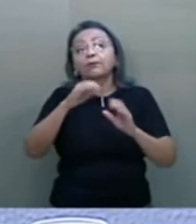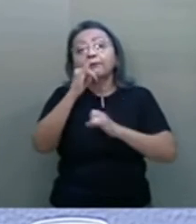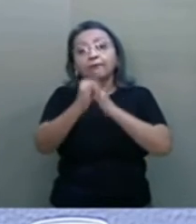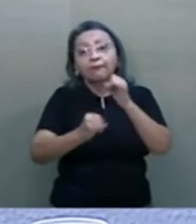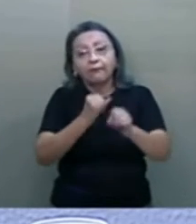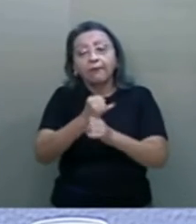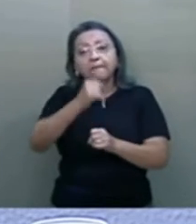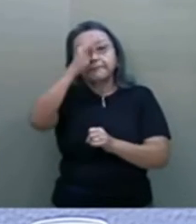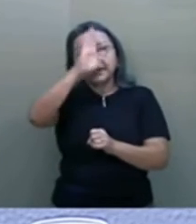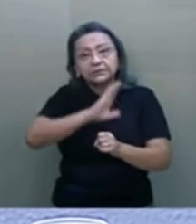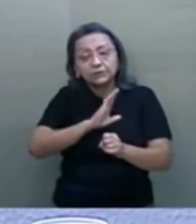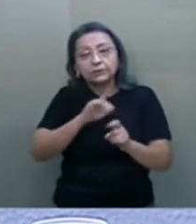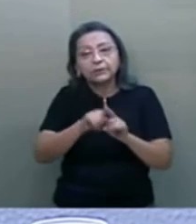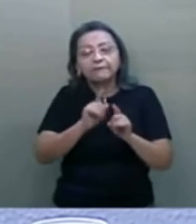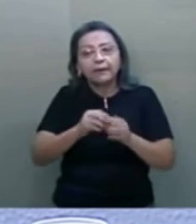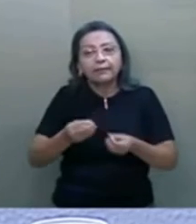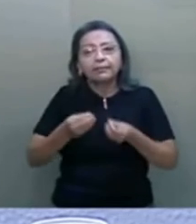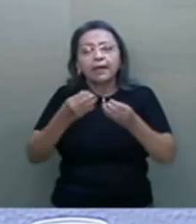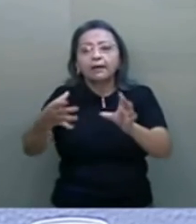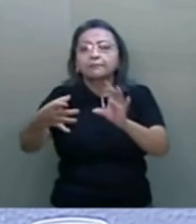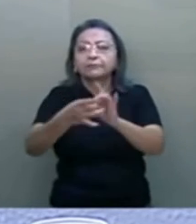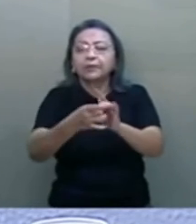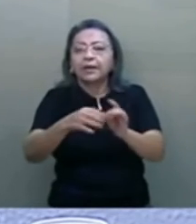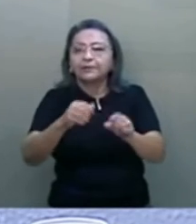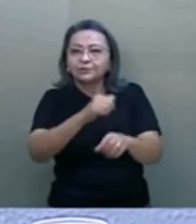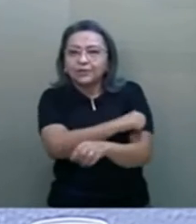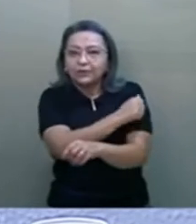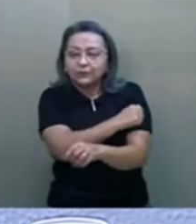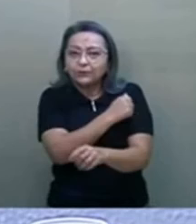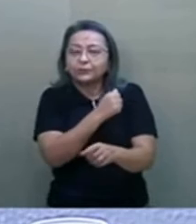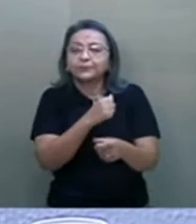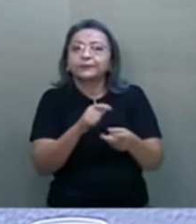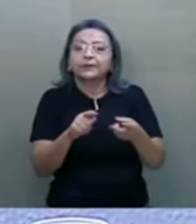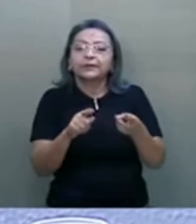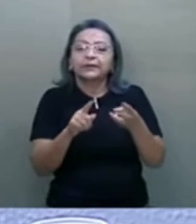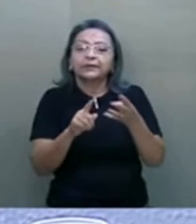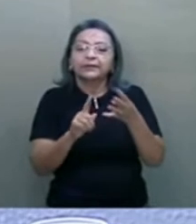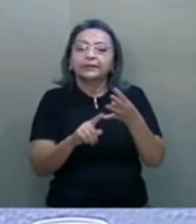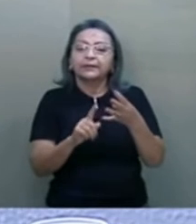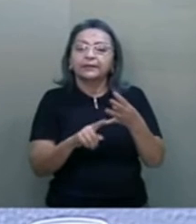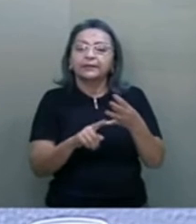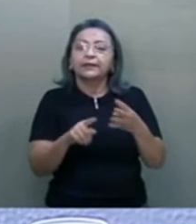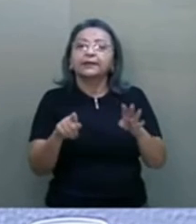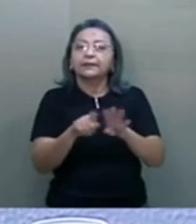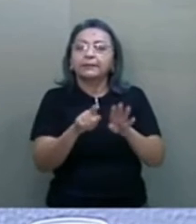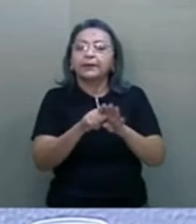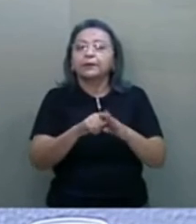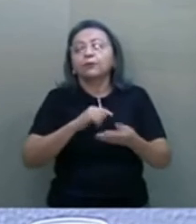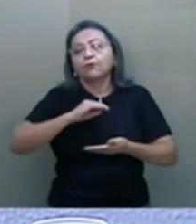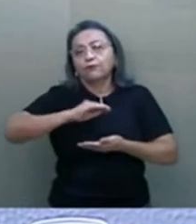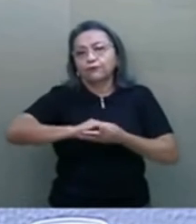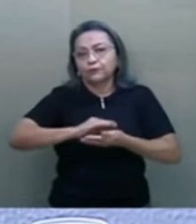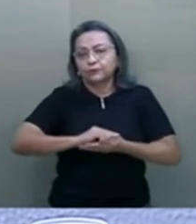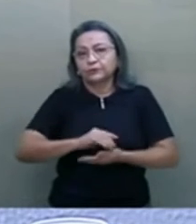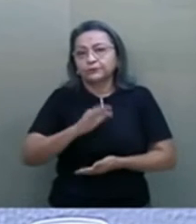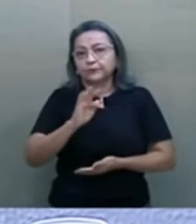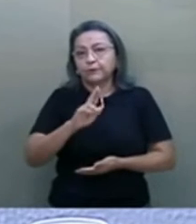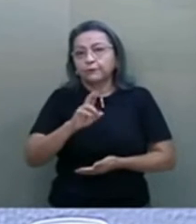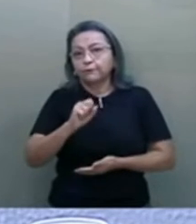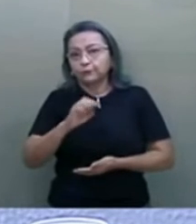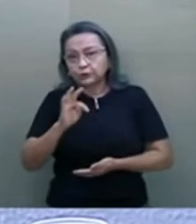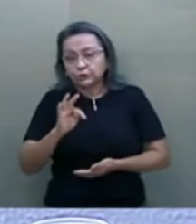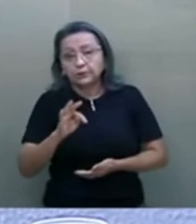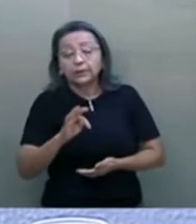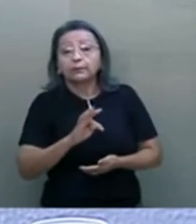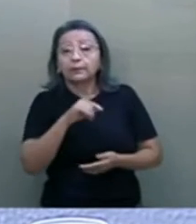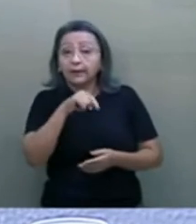vai levar a conectividade para os estudantes via internet móvel. E temos também o próprio Fust. Dentro